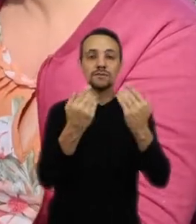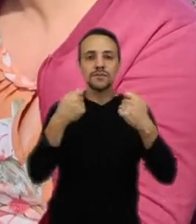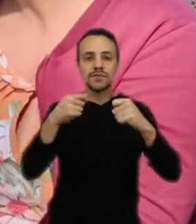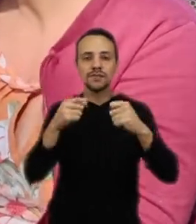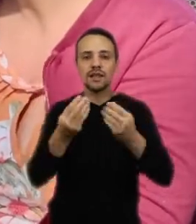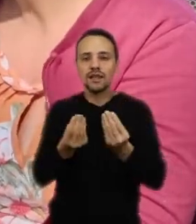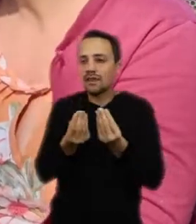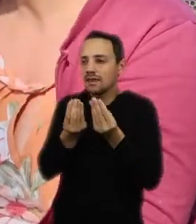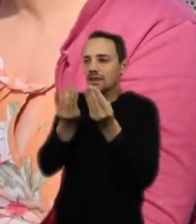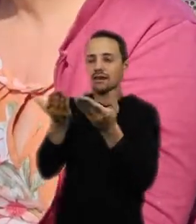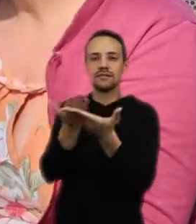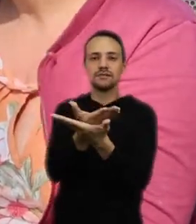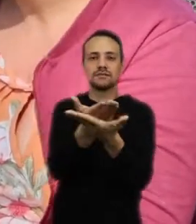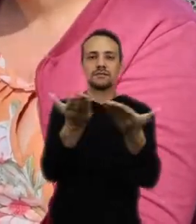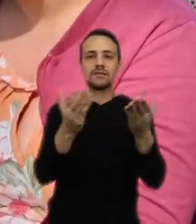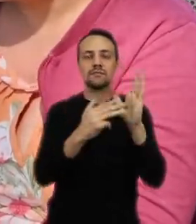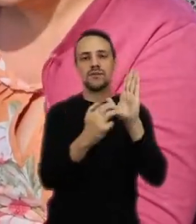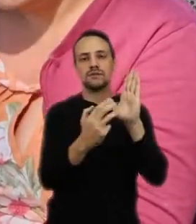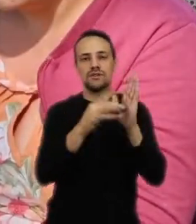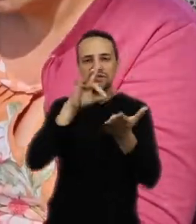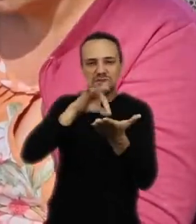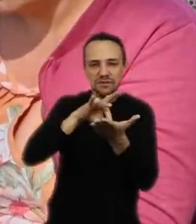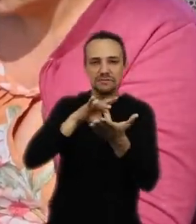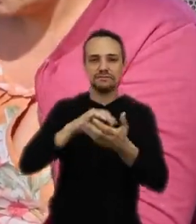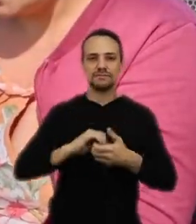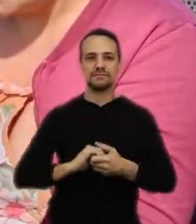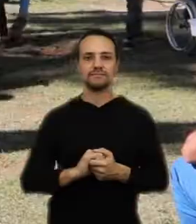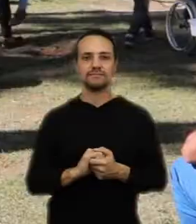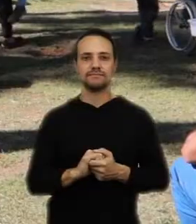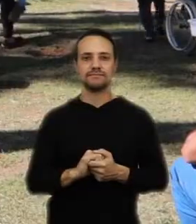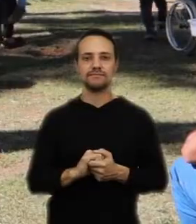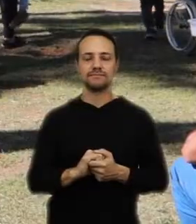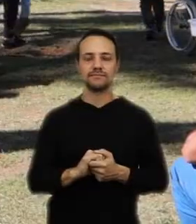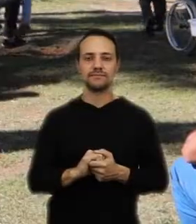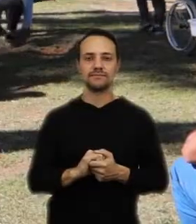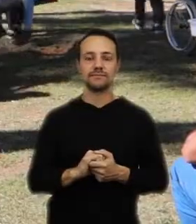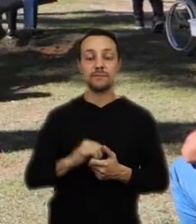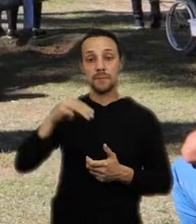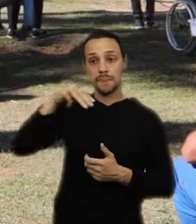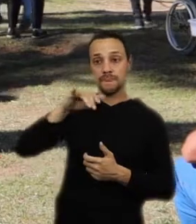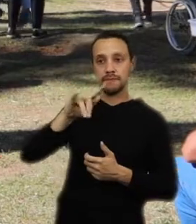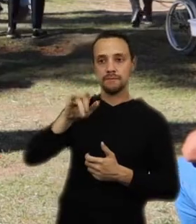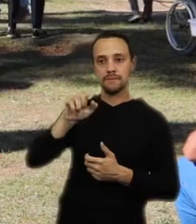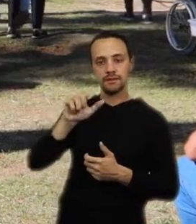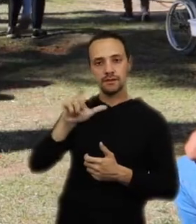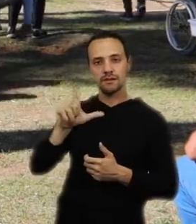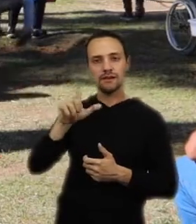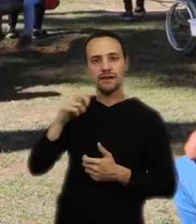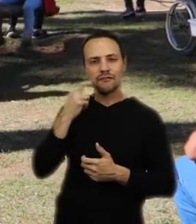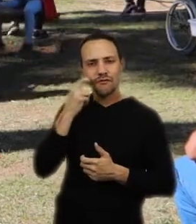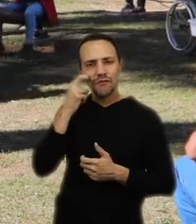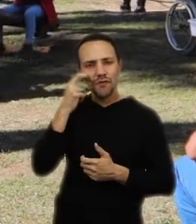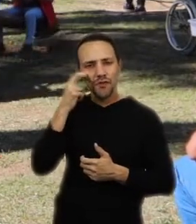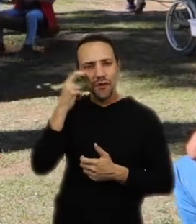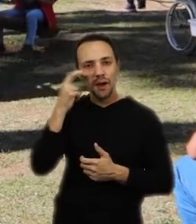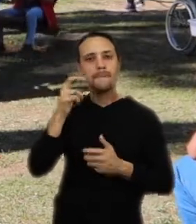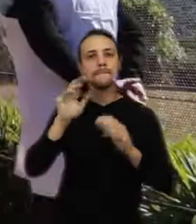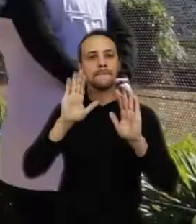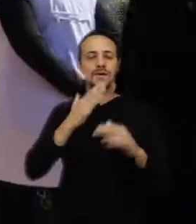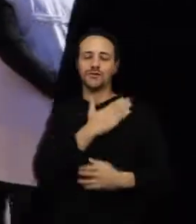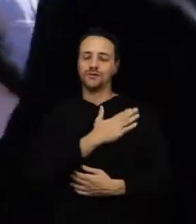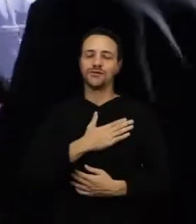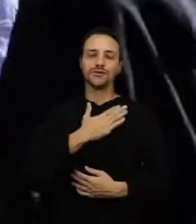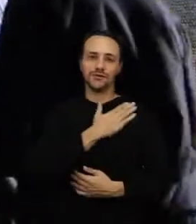solidificação da nossa metodologia. O Miguel, ele é muito tímido, mas ele gostou